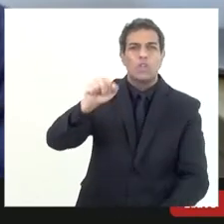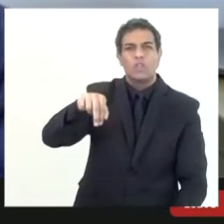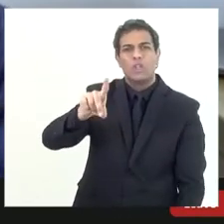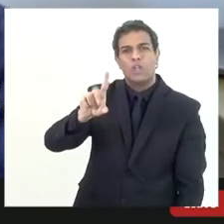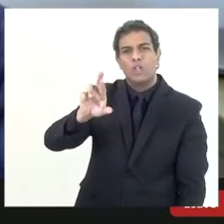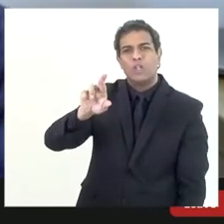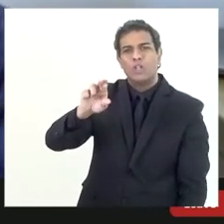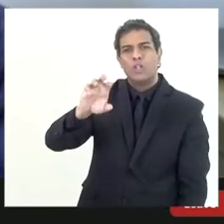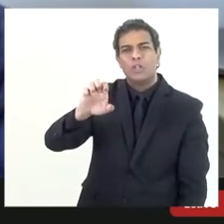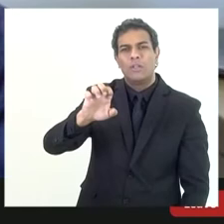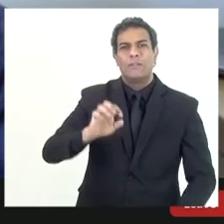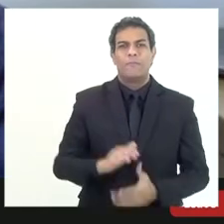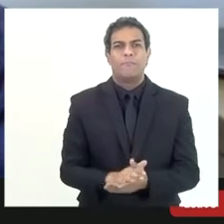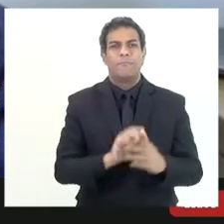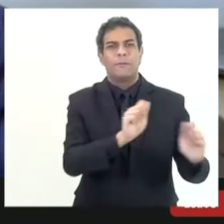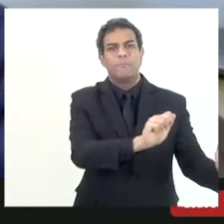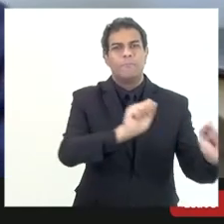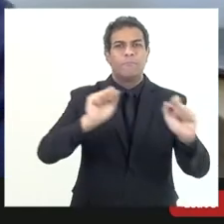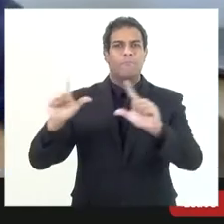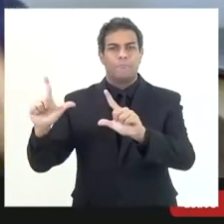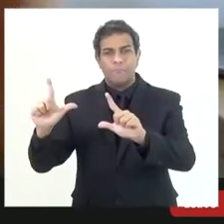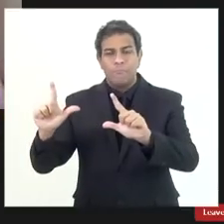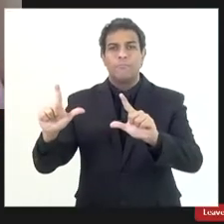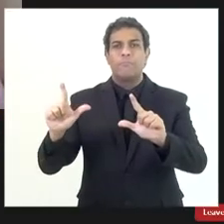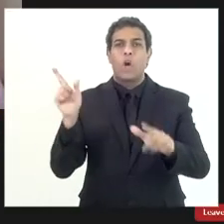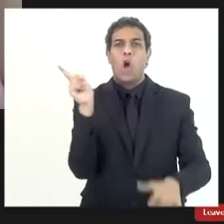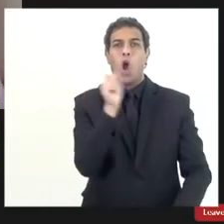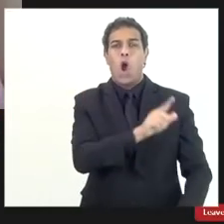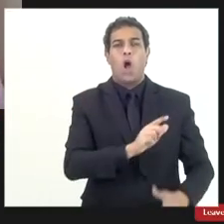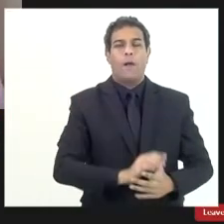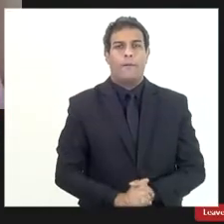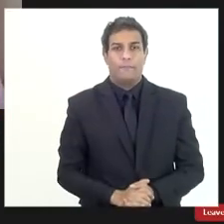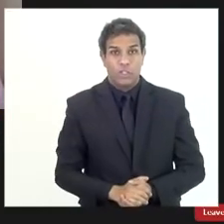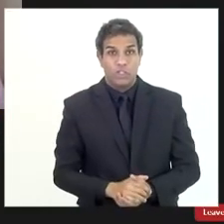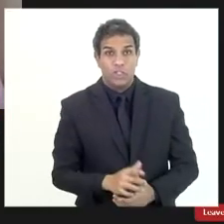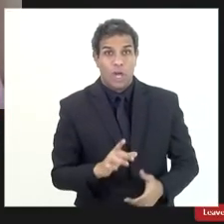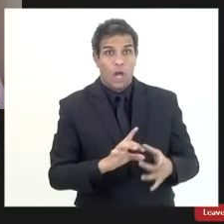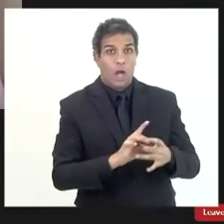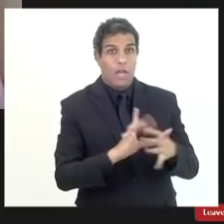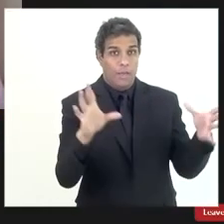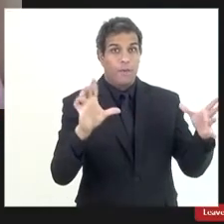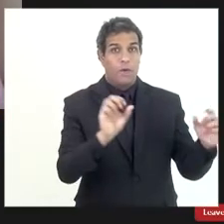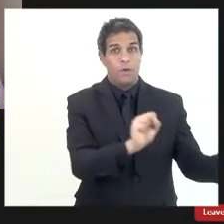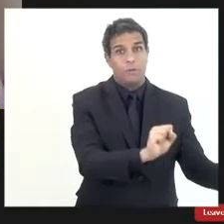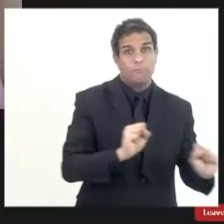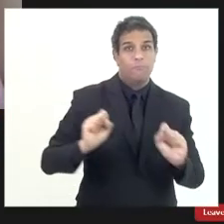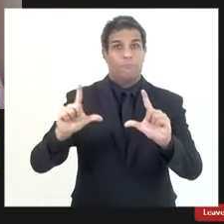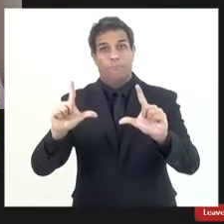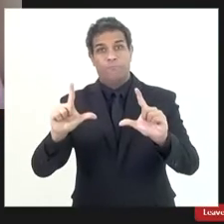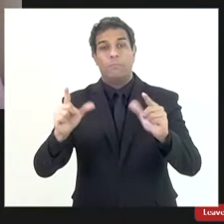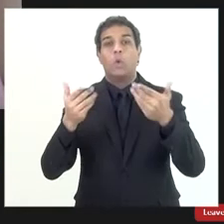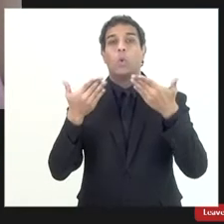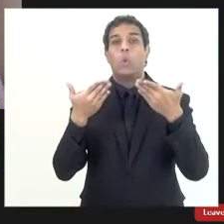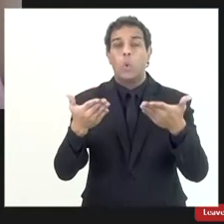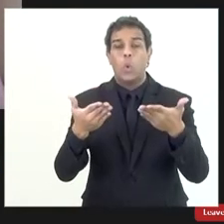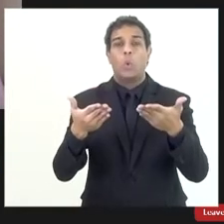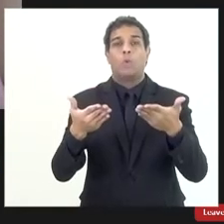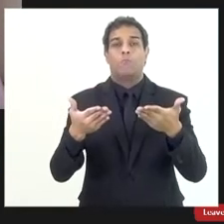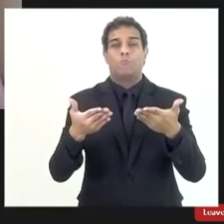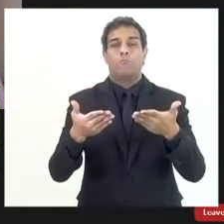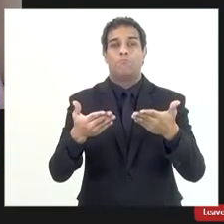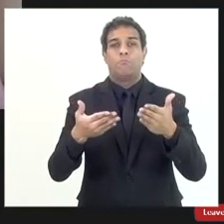publicar lá o quadro para ele fazer a explicação então vamos está liberado já então por favor apresenta aí as suas